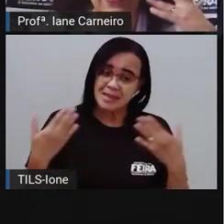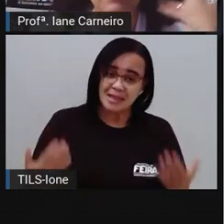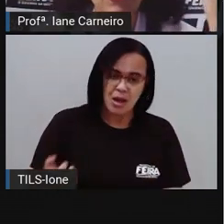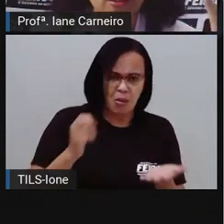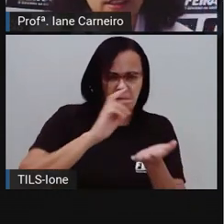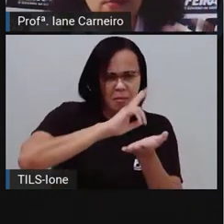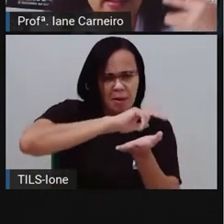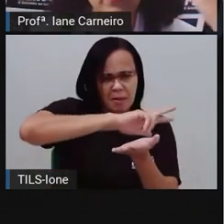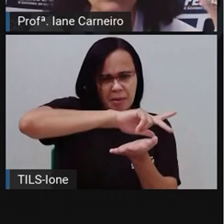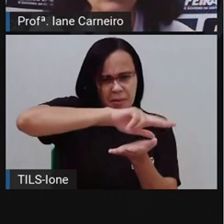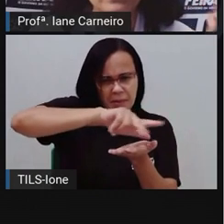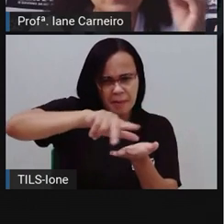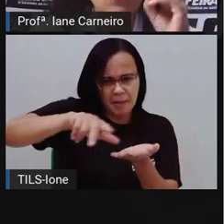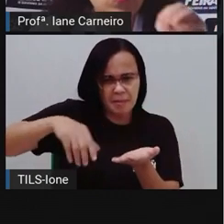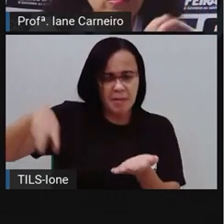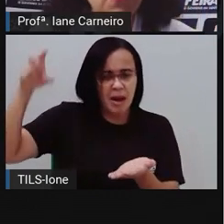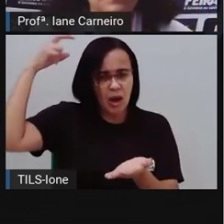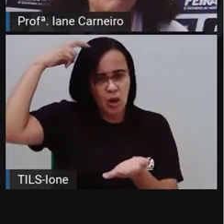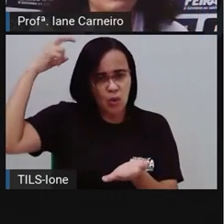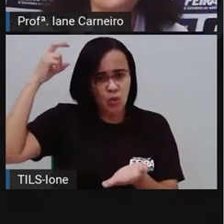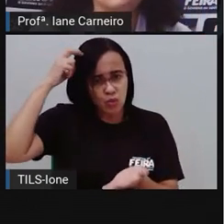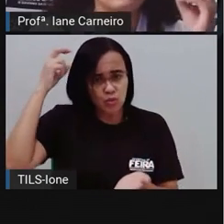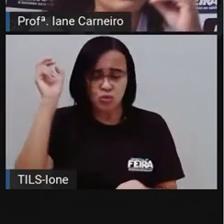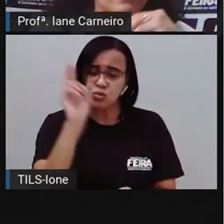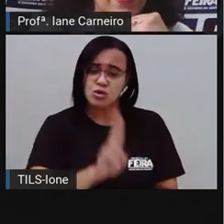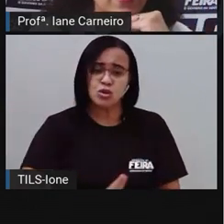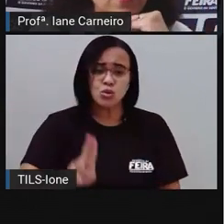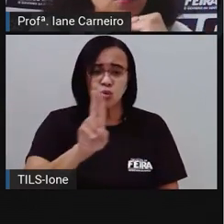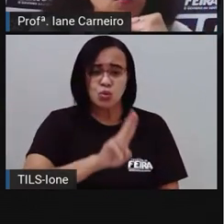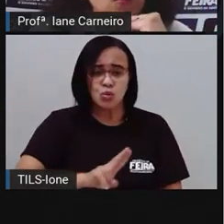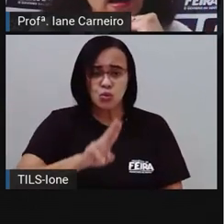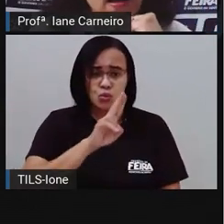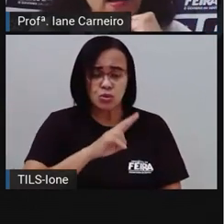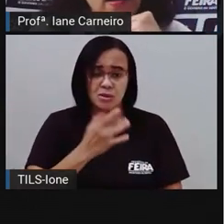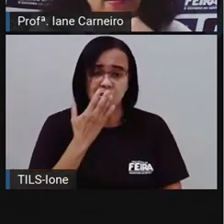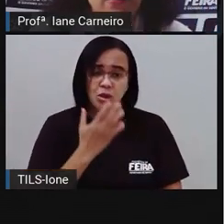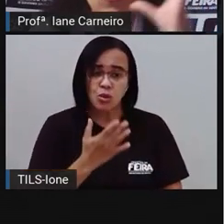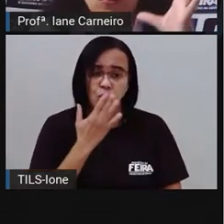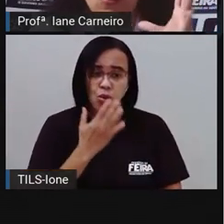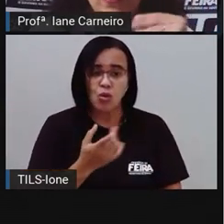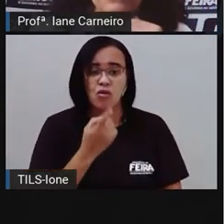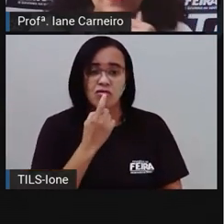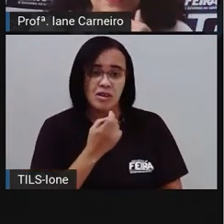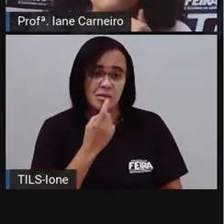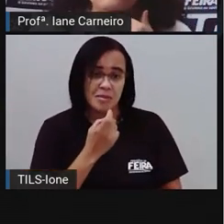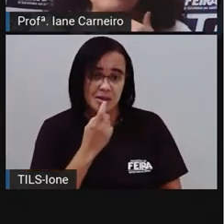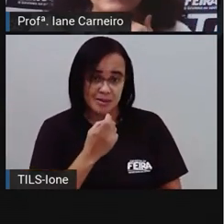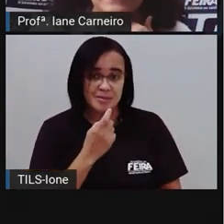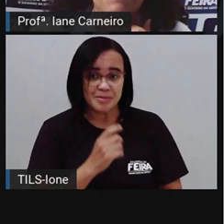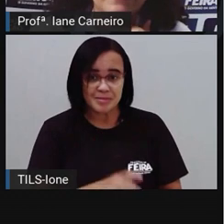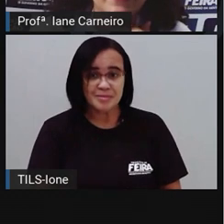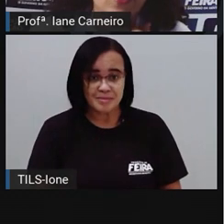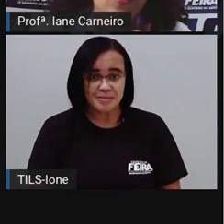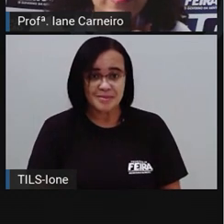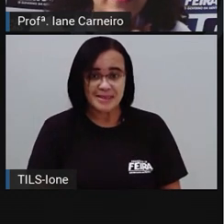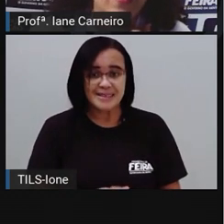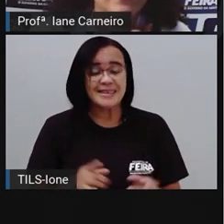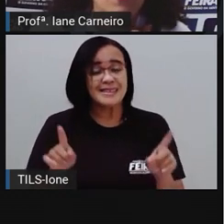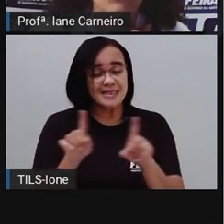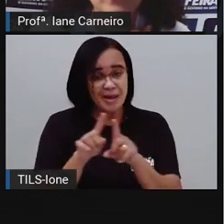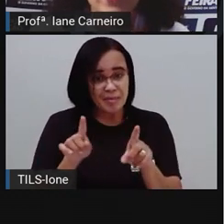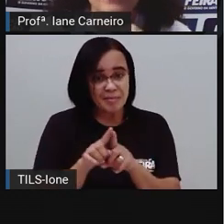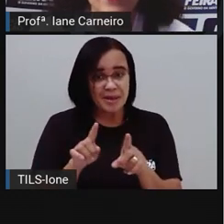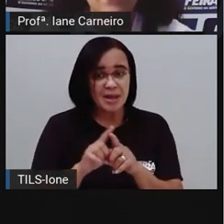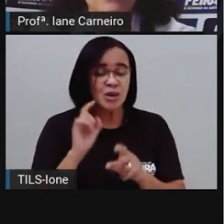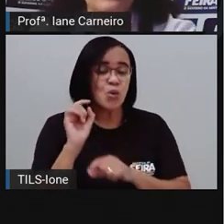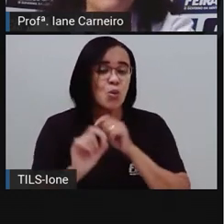etnias, várias culturas que usam o vermelho, né? Em sua cultura. A gente vê aqui a matriósca, né? Lá